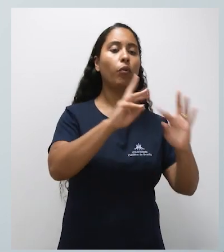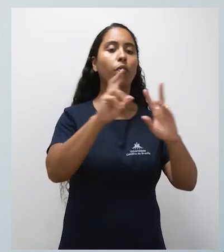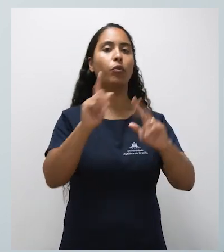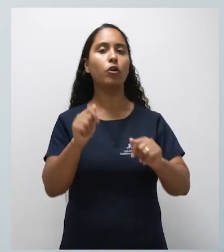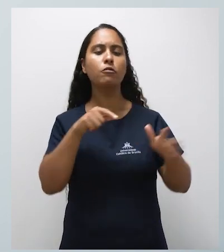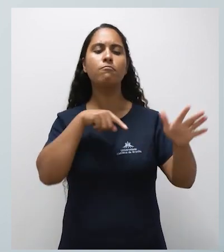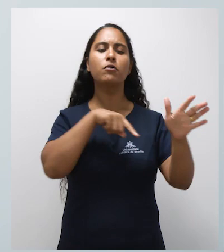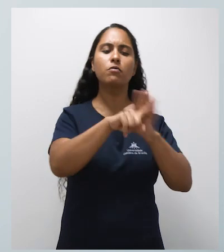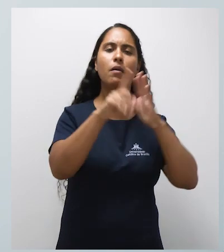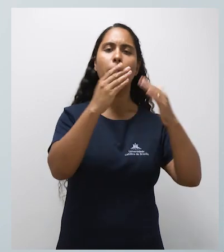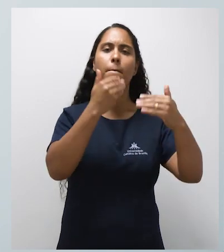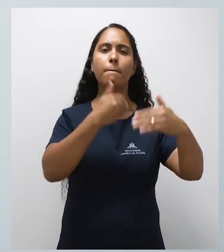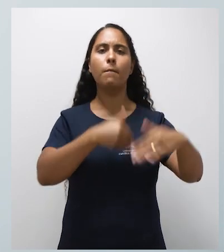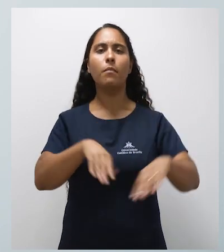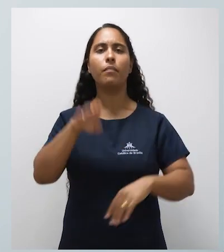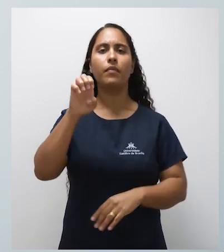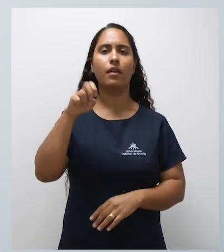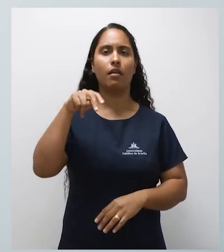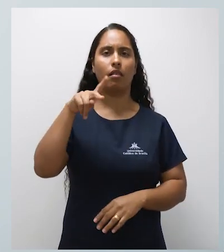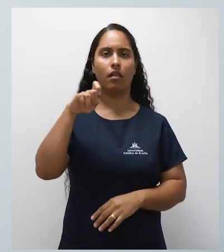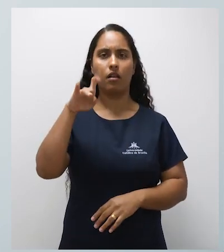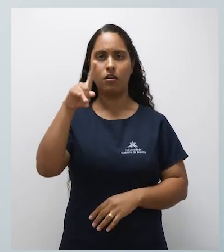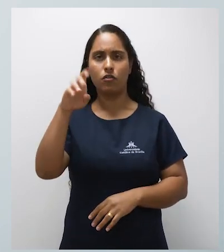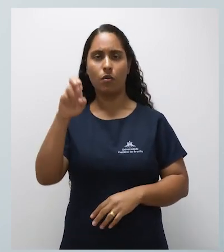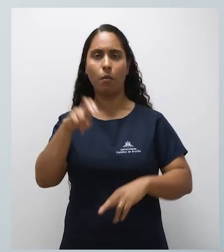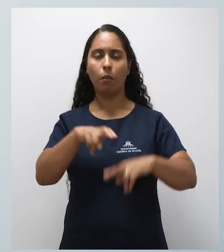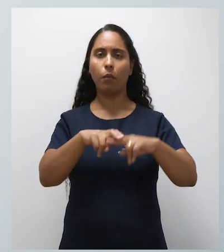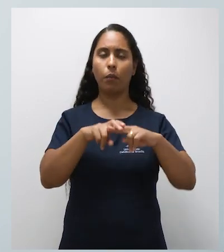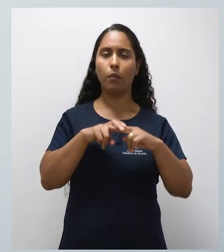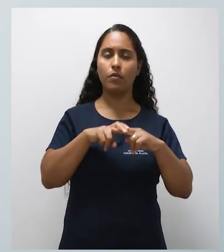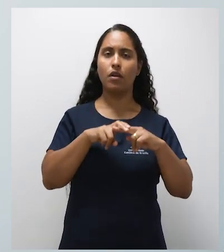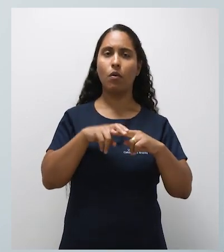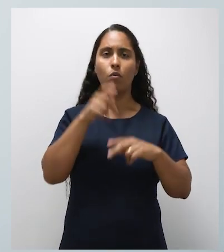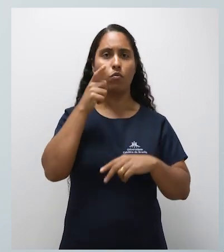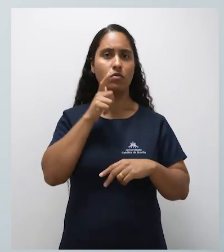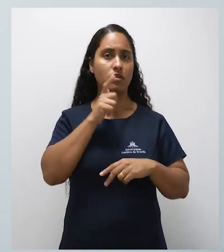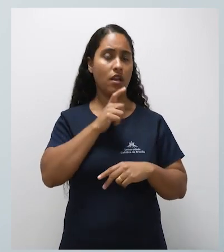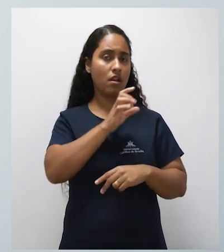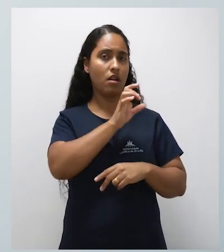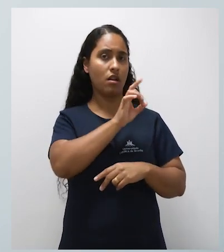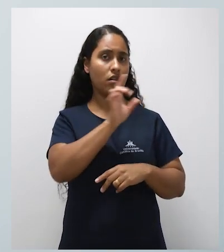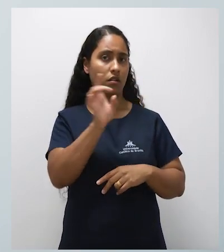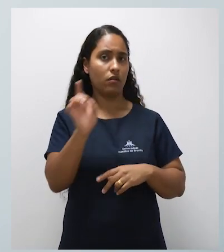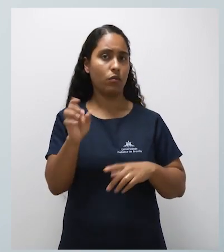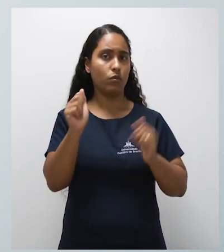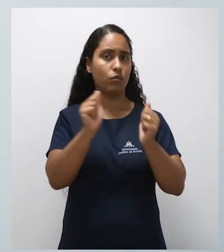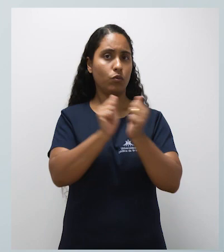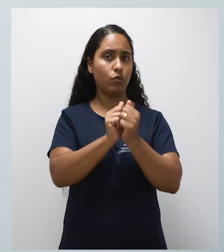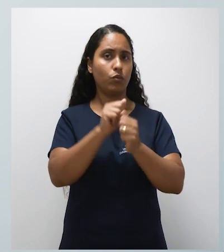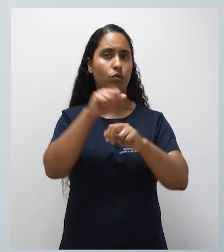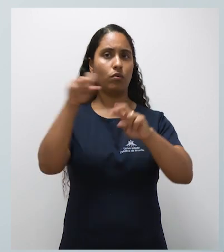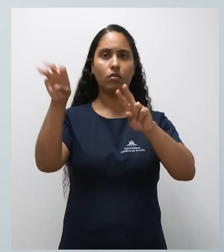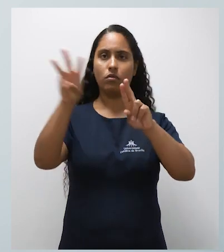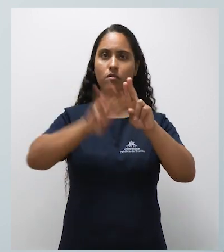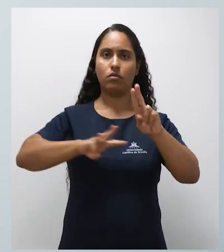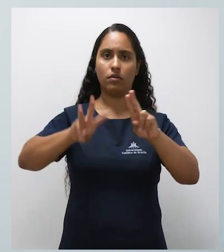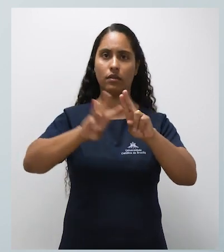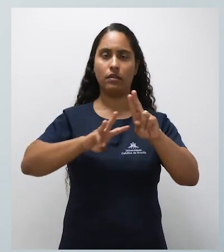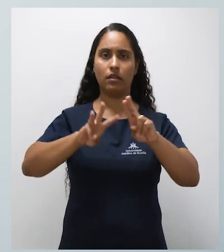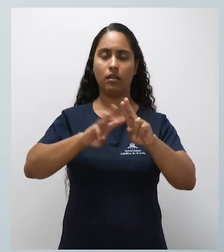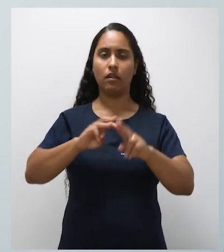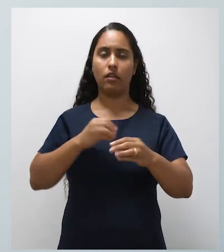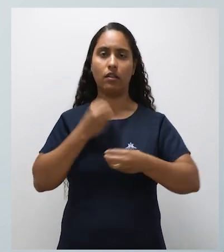empenho e dedicação para responder todas as questões da prova, pois desta forma, cada um de